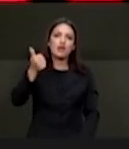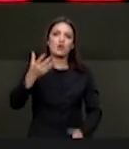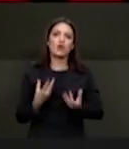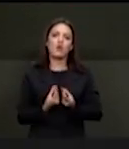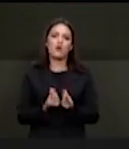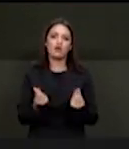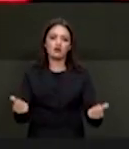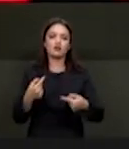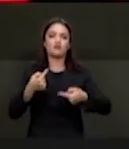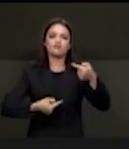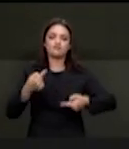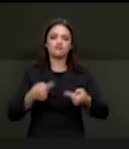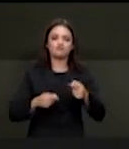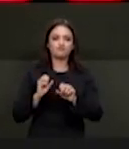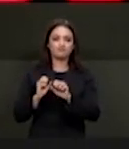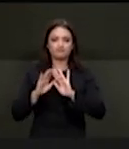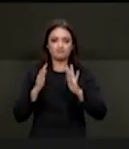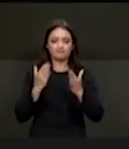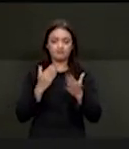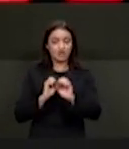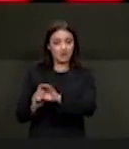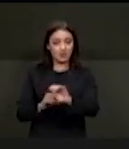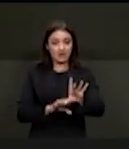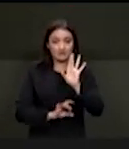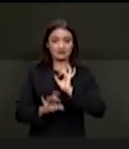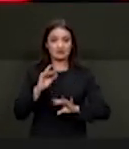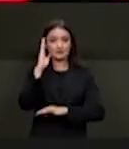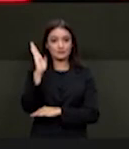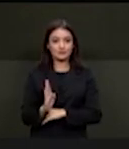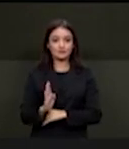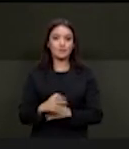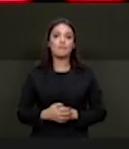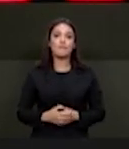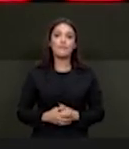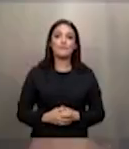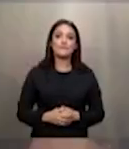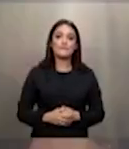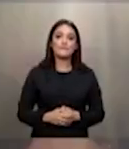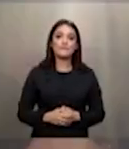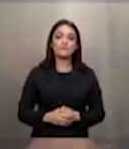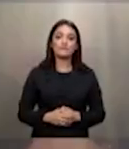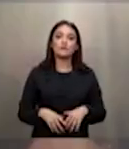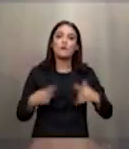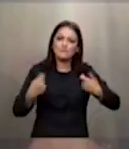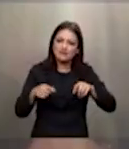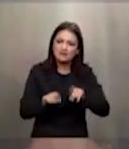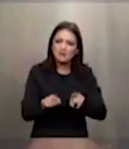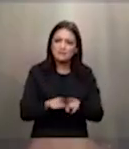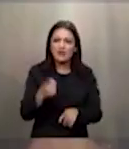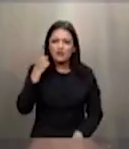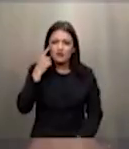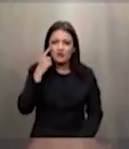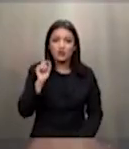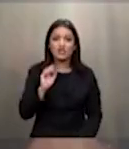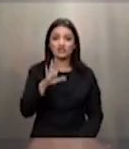política de educação especial no Brasil e sim nós temos que colocar no radar que esse é o